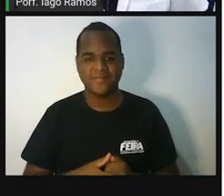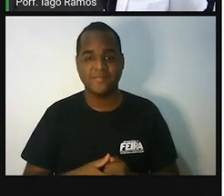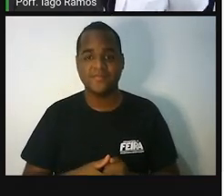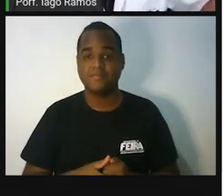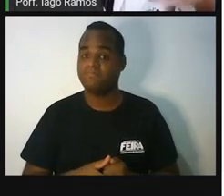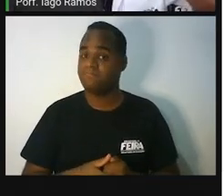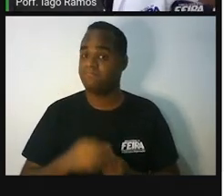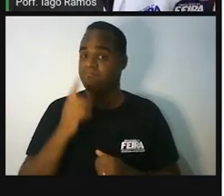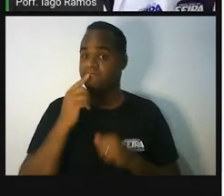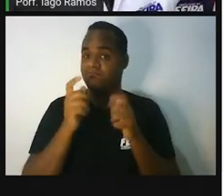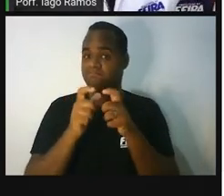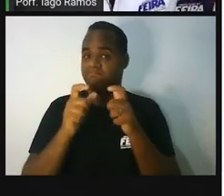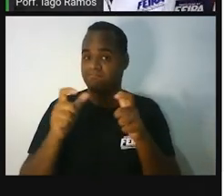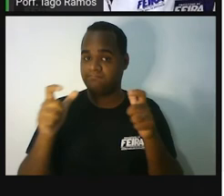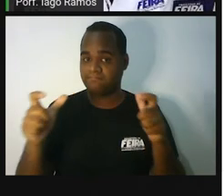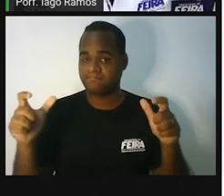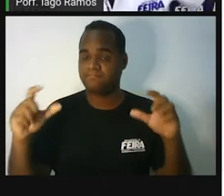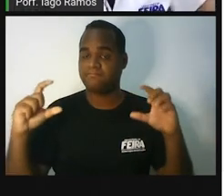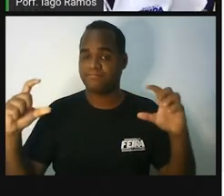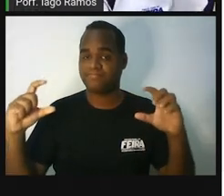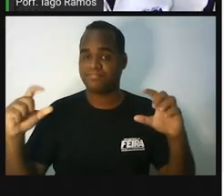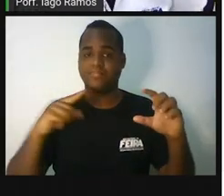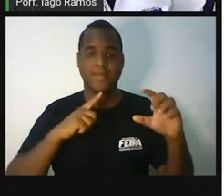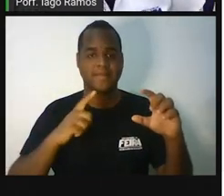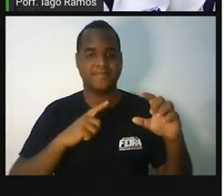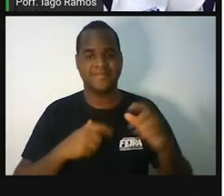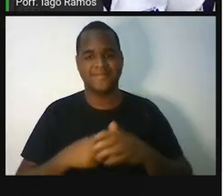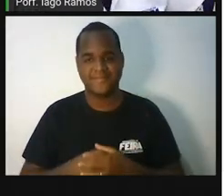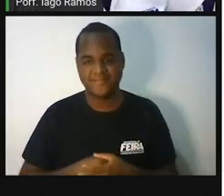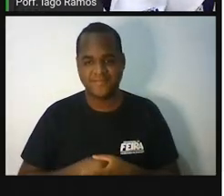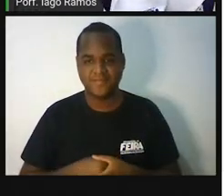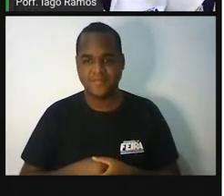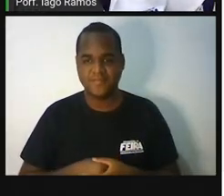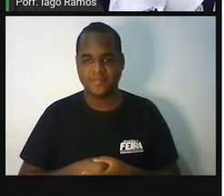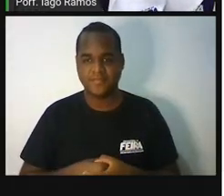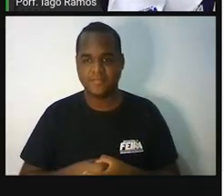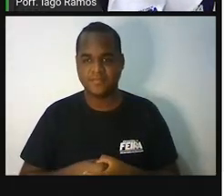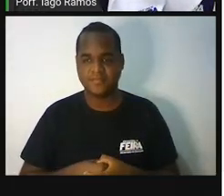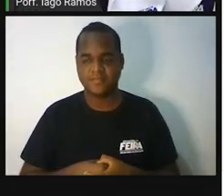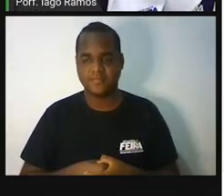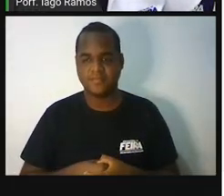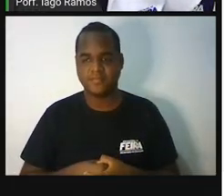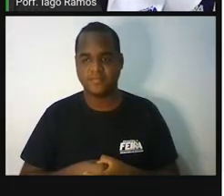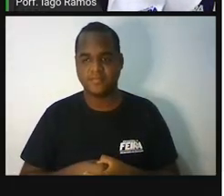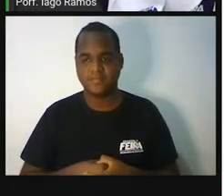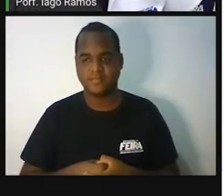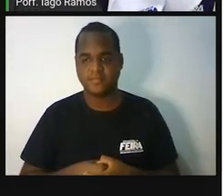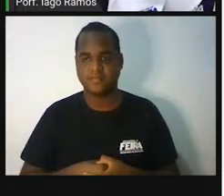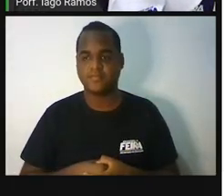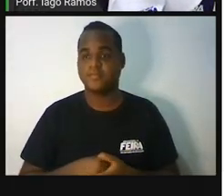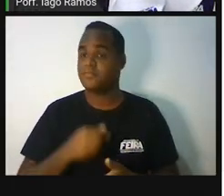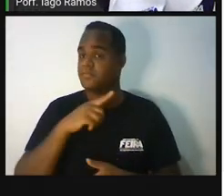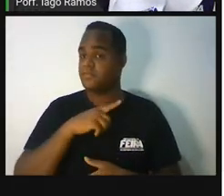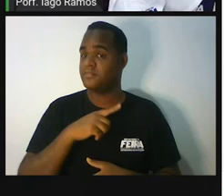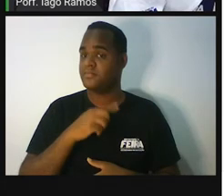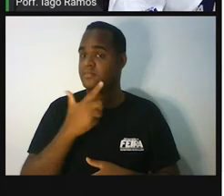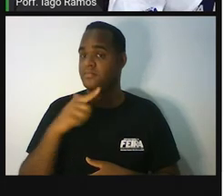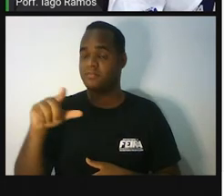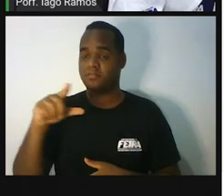Está crescendo. A nossa fórmula está crescendo. Tem aqui agora um passo.